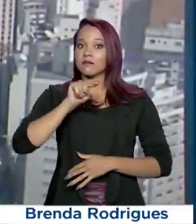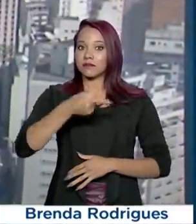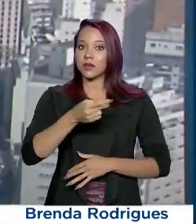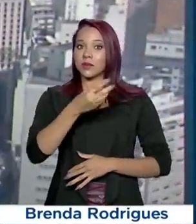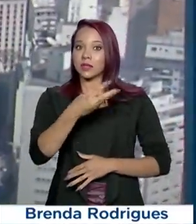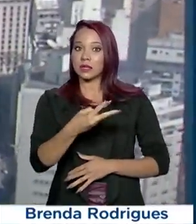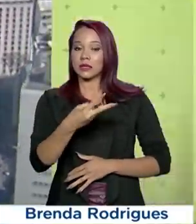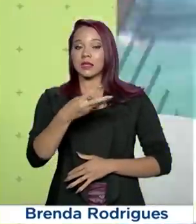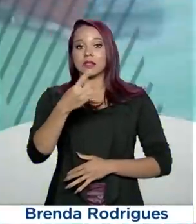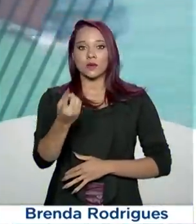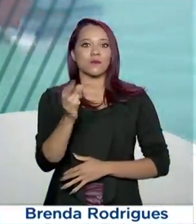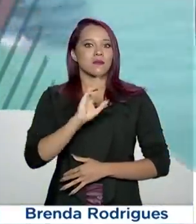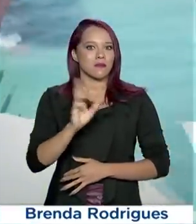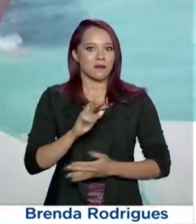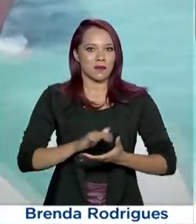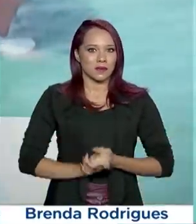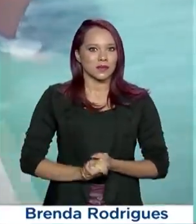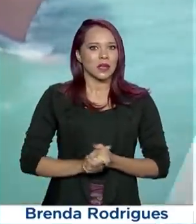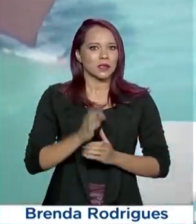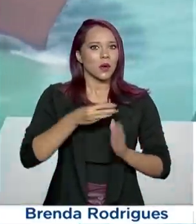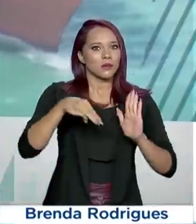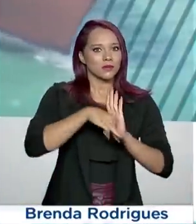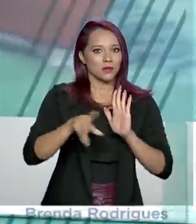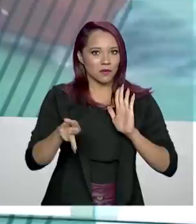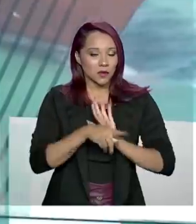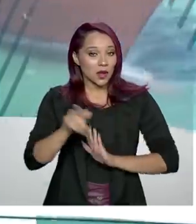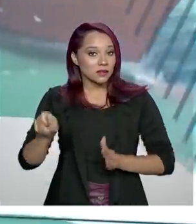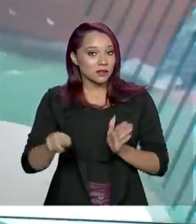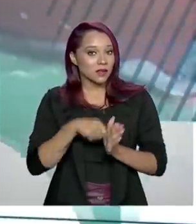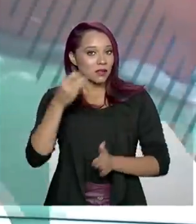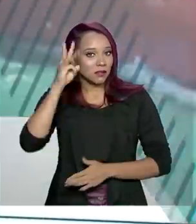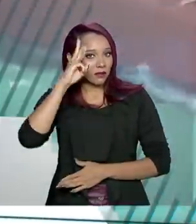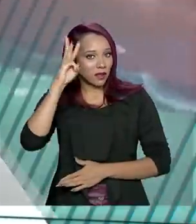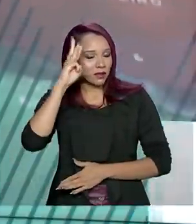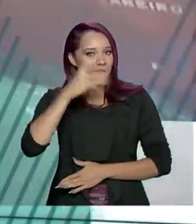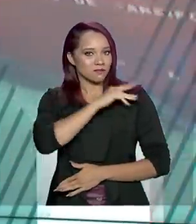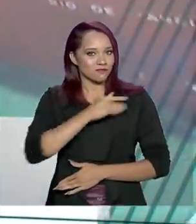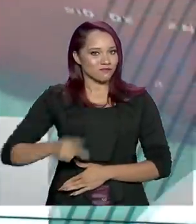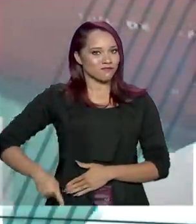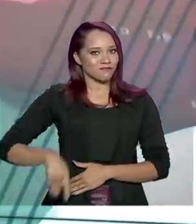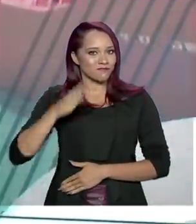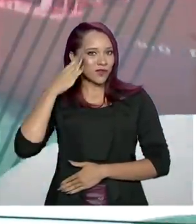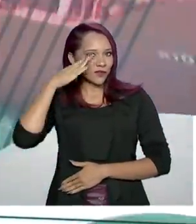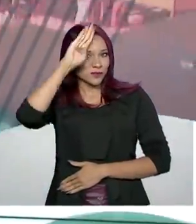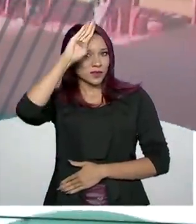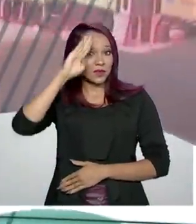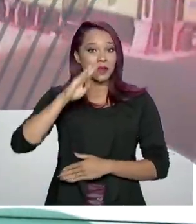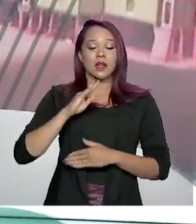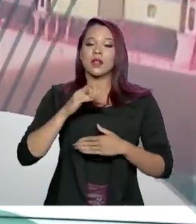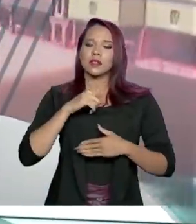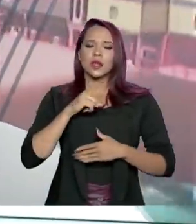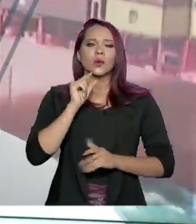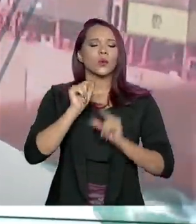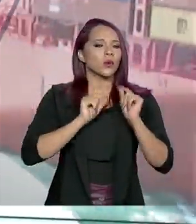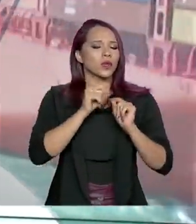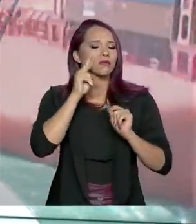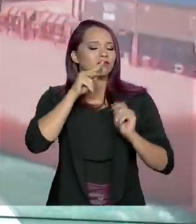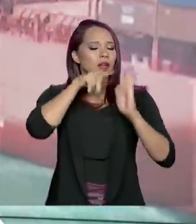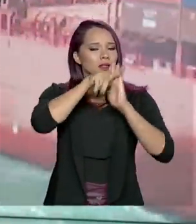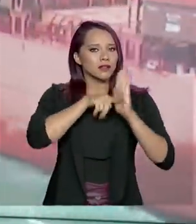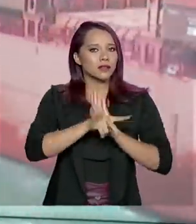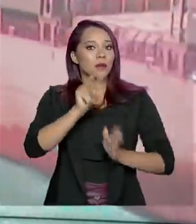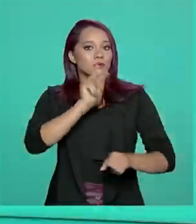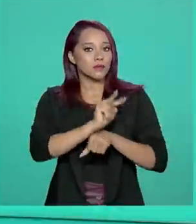R$.031. A medida provisória assinada nesta terça-feira pelo presidente Jair Bolsonaro leva em consideração a